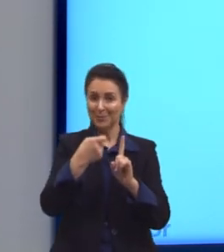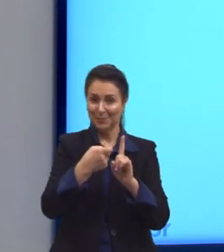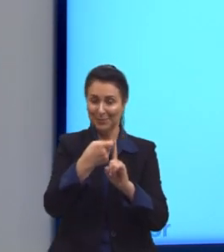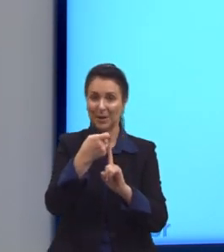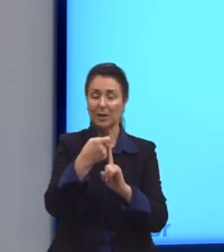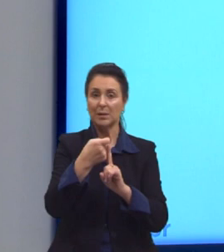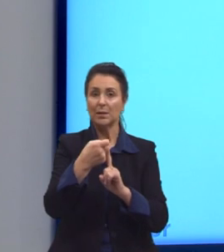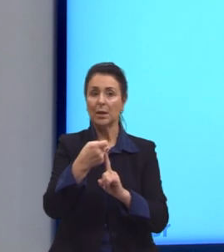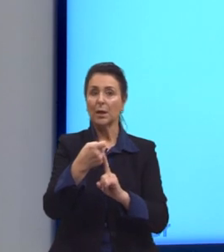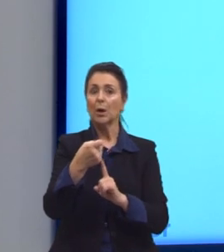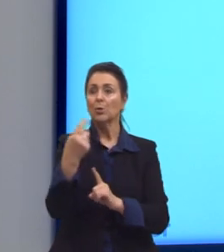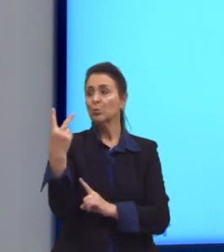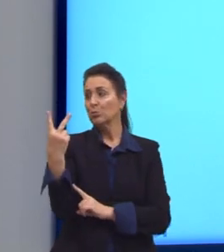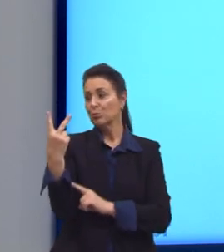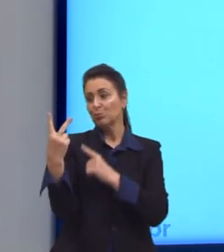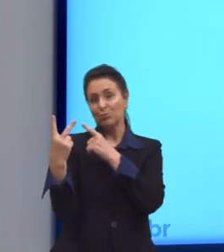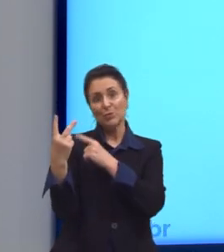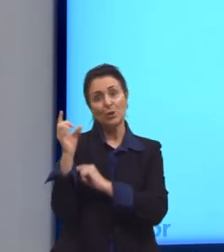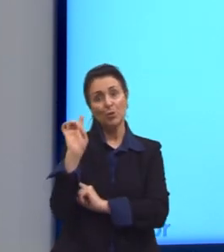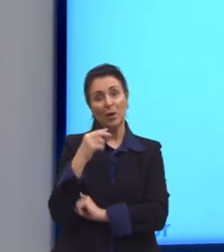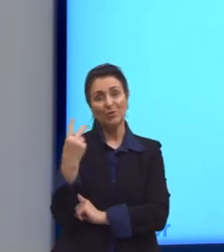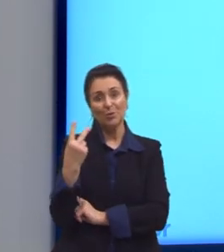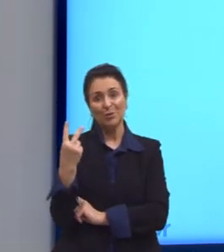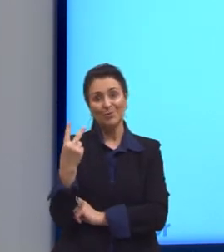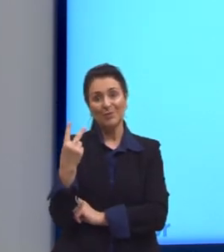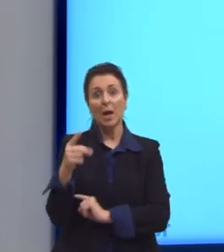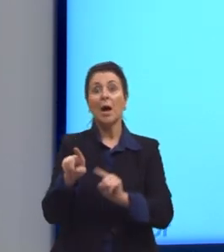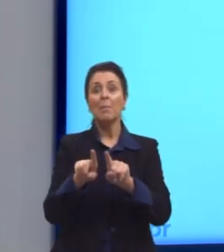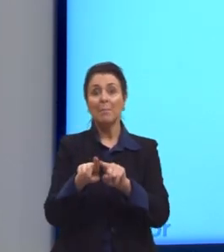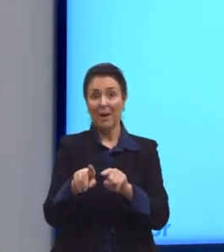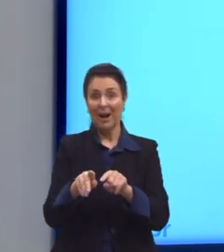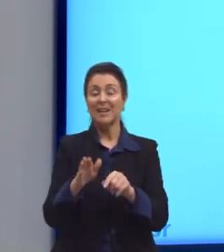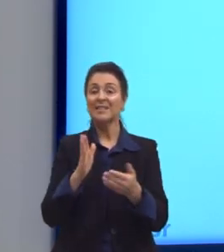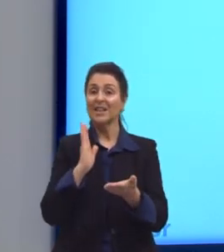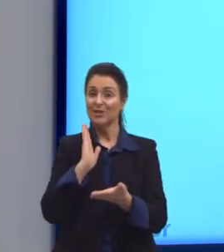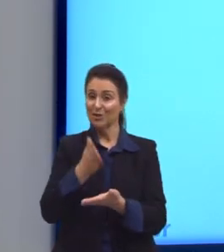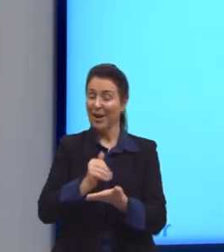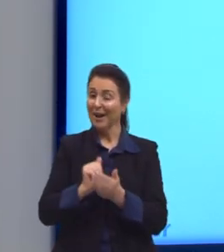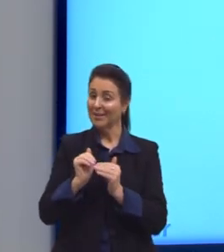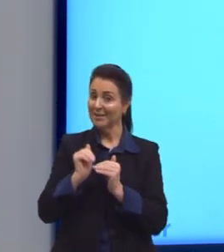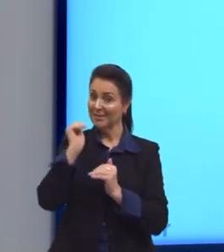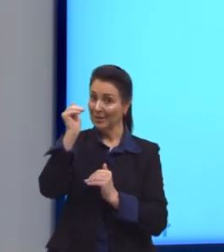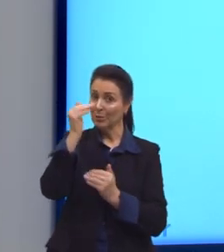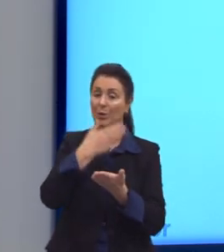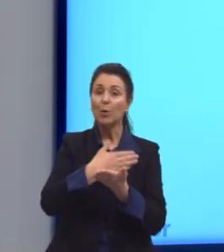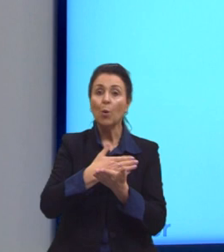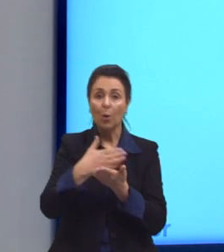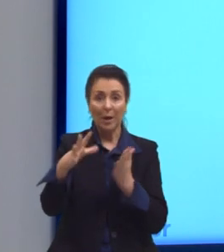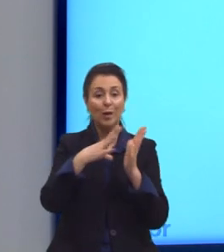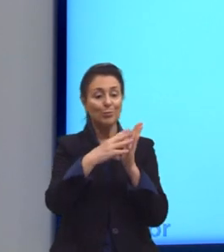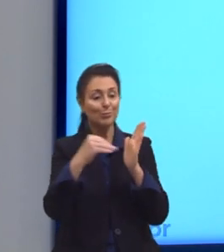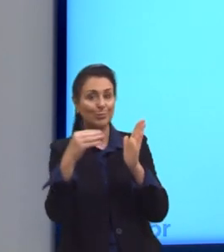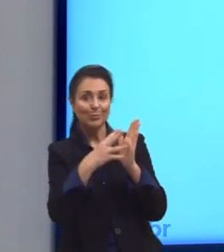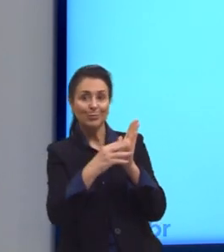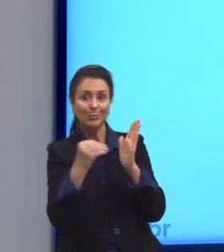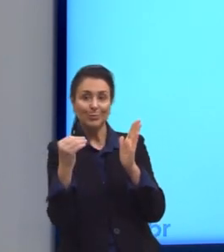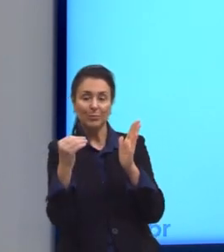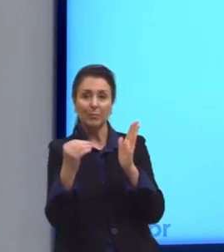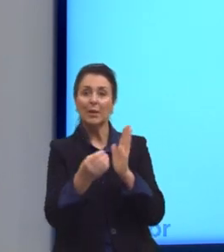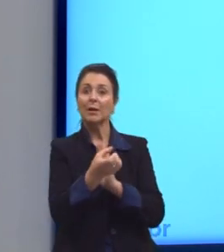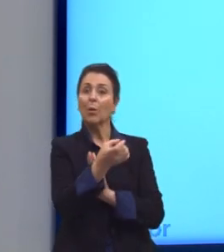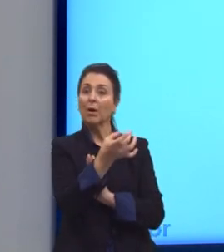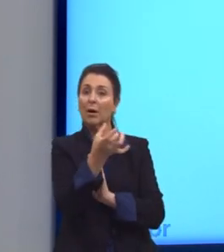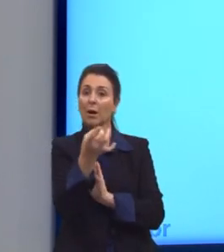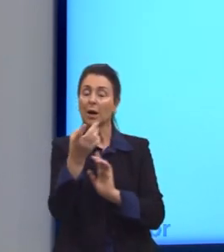somente esse casal de coelhos, mas agora eles já estão na fase adulta. Eles começam, então, a reprodução. A cada